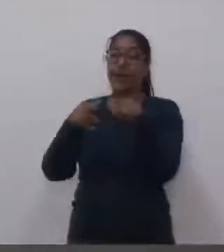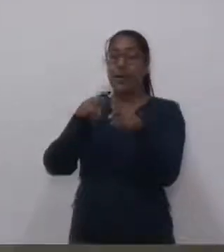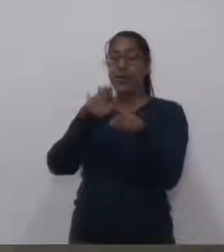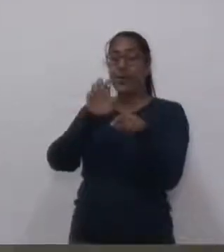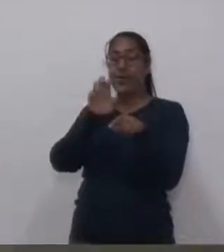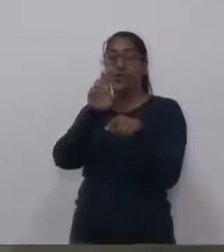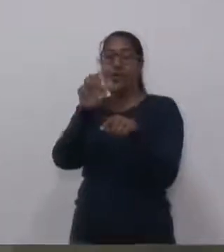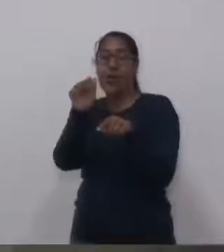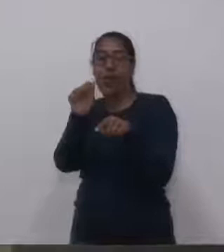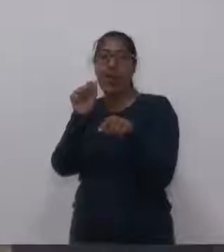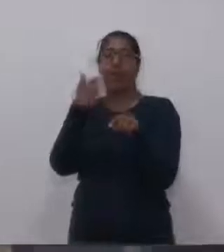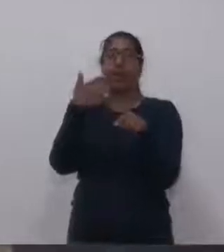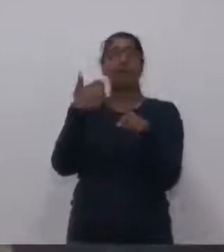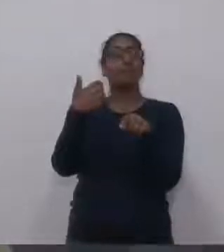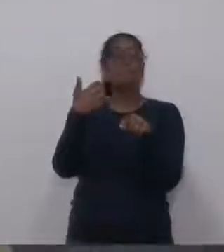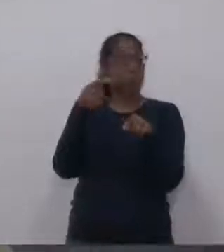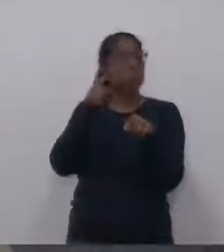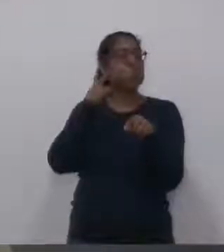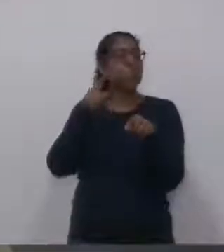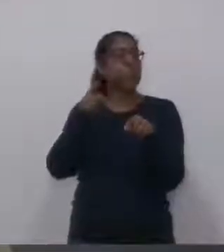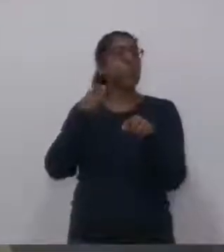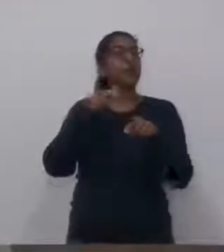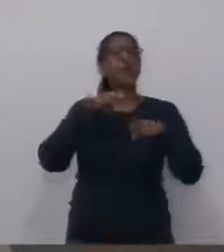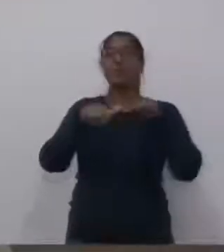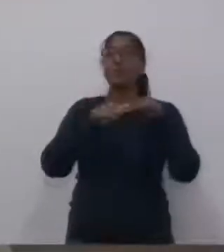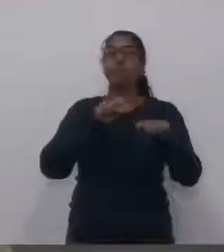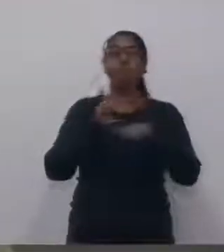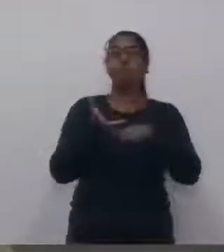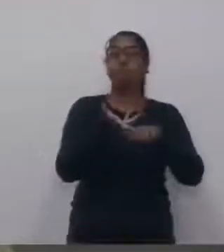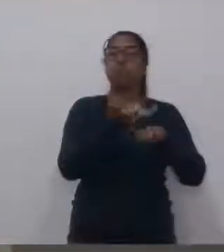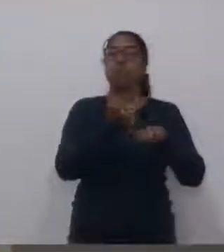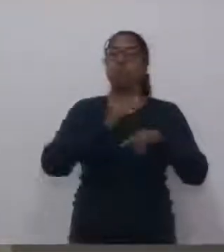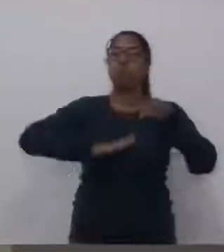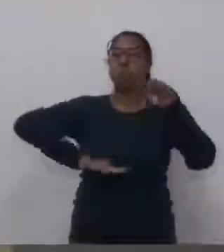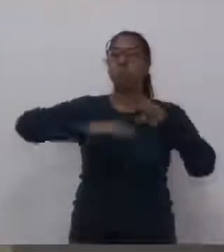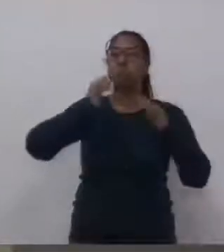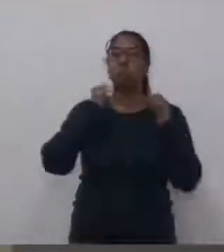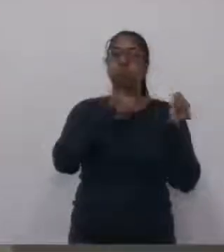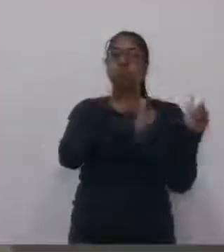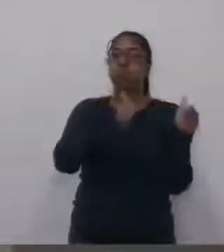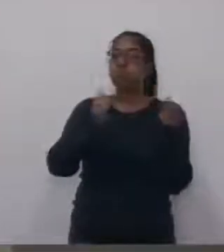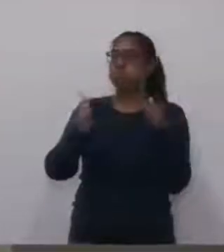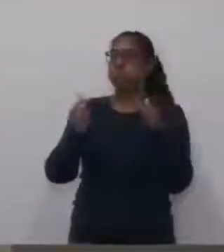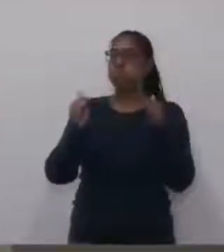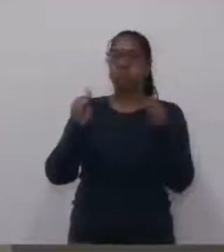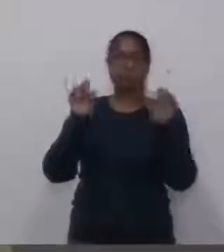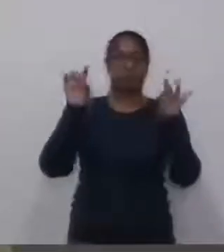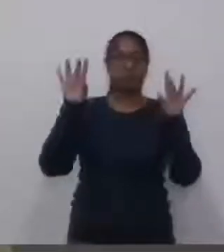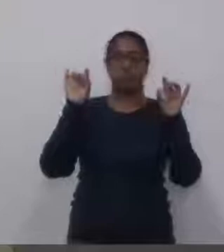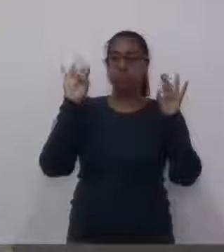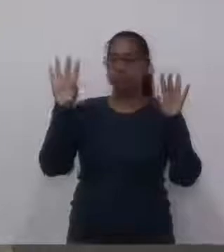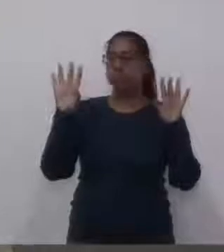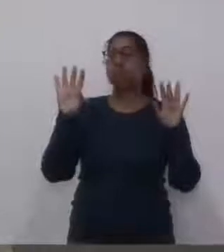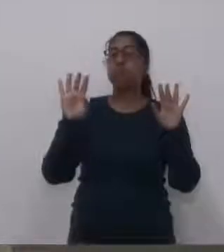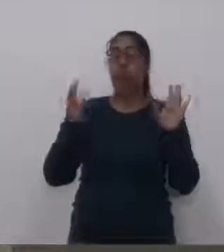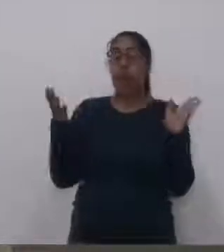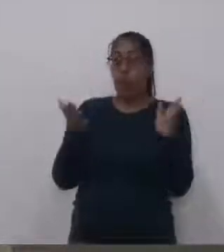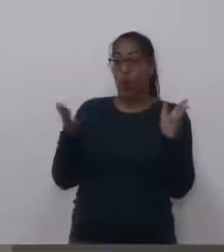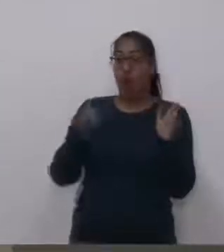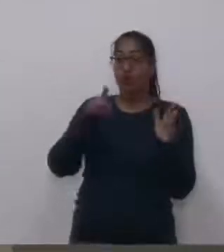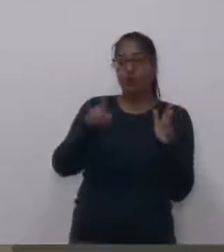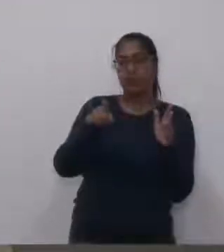trabalhos fantásticos, dignos de todo o nosso aplauso e reconhecimento, e agora não tenho a menor dúvida que a Luciana,